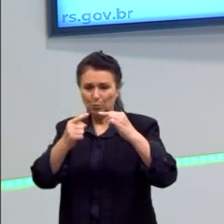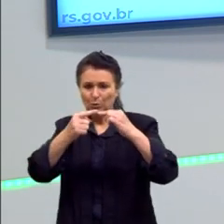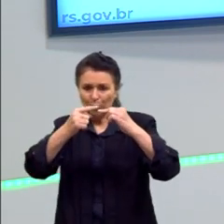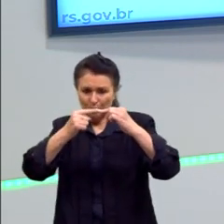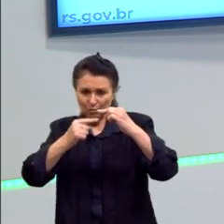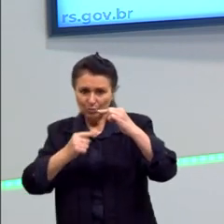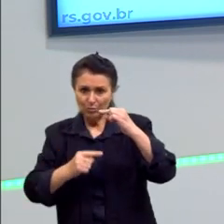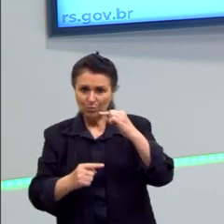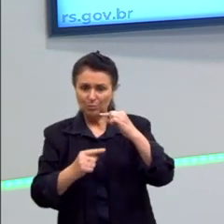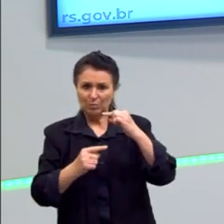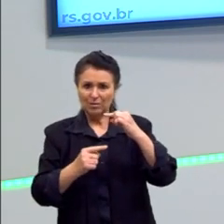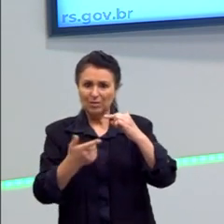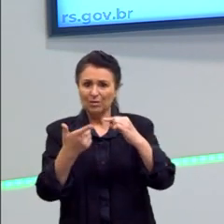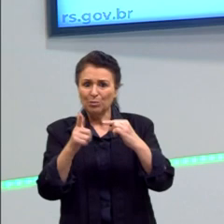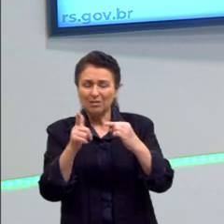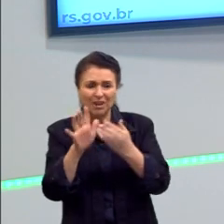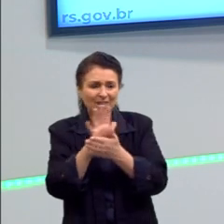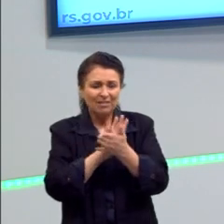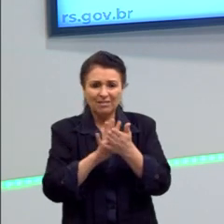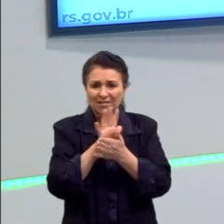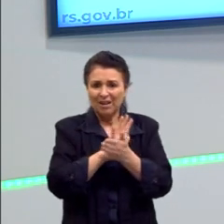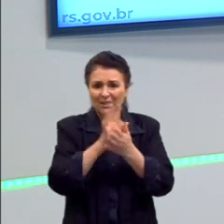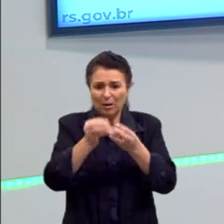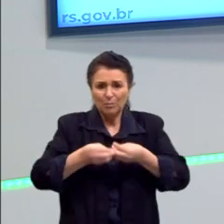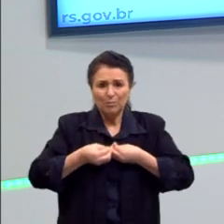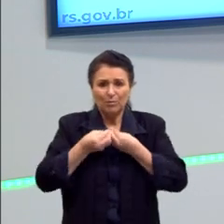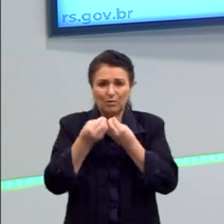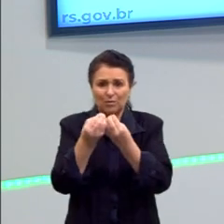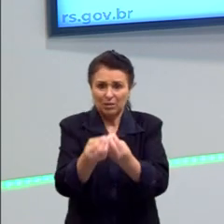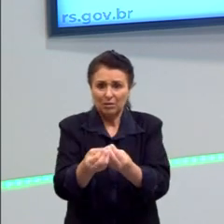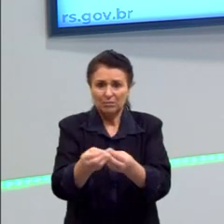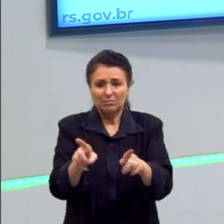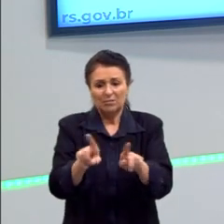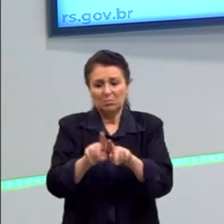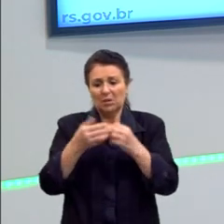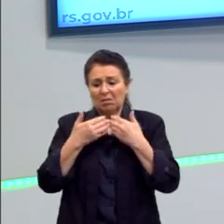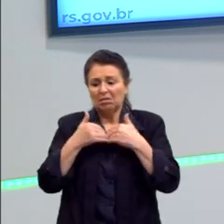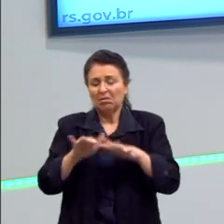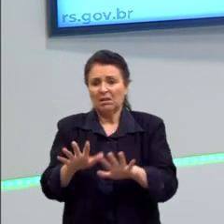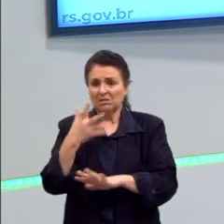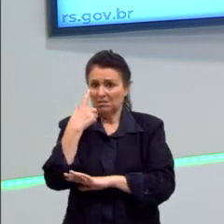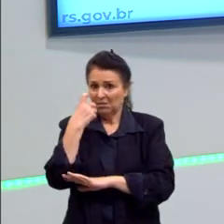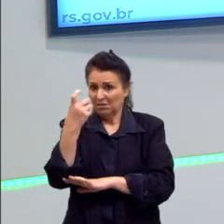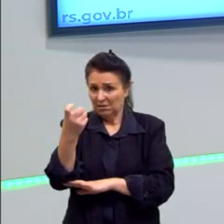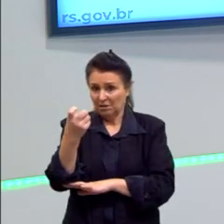muito sem condições, ele também vai deixar de ser interessante, inclusive pelas multinacionais.